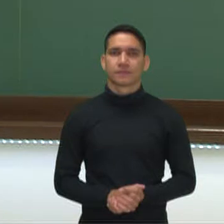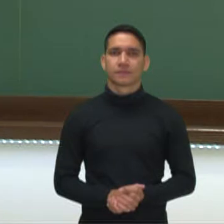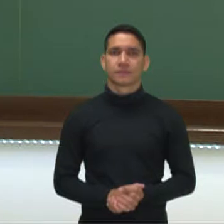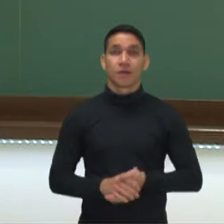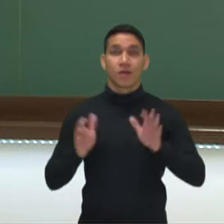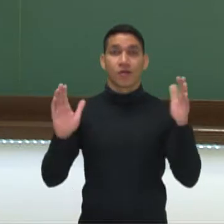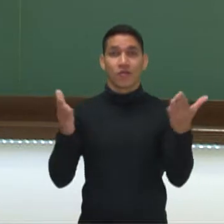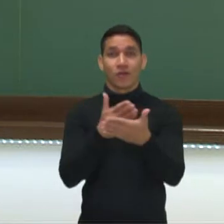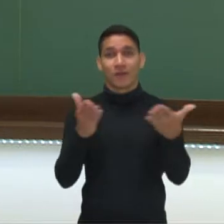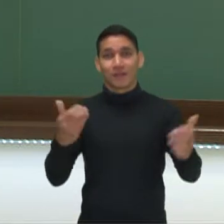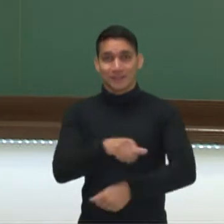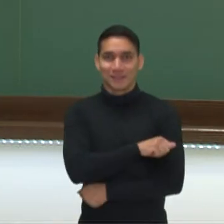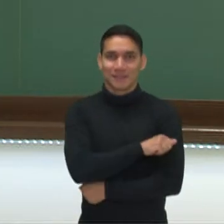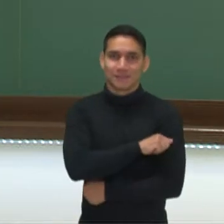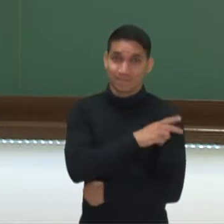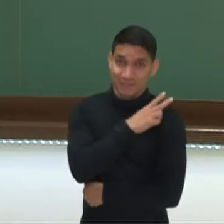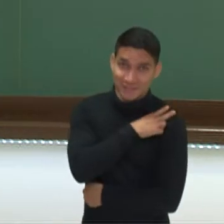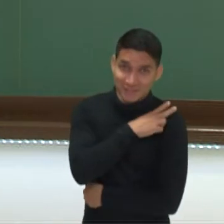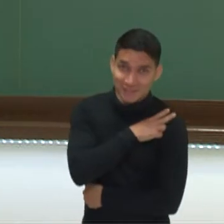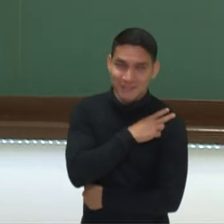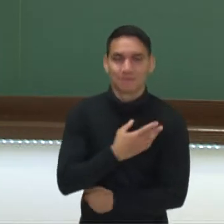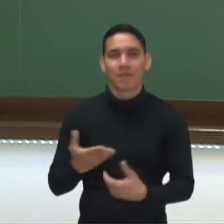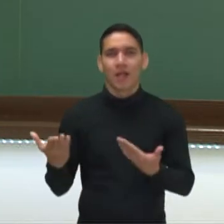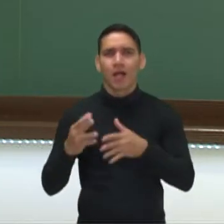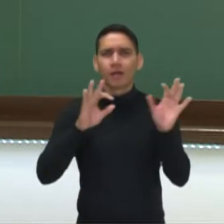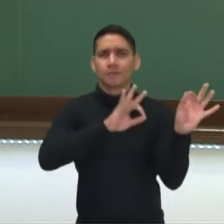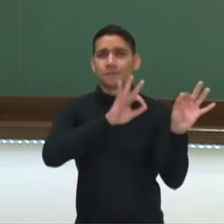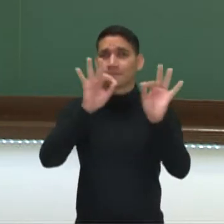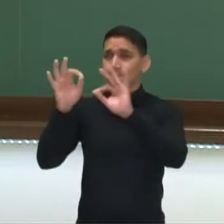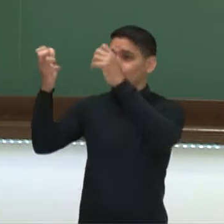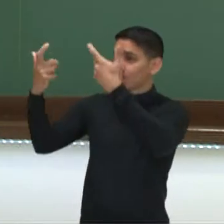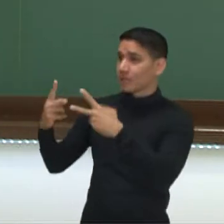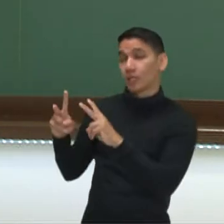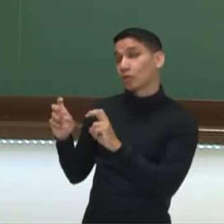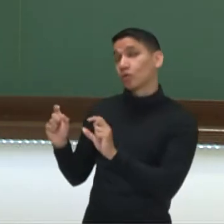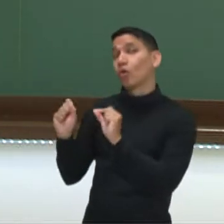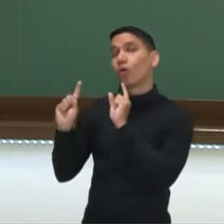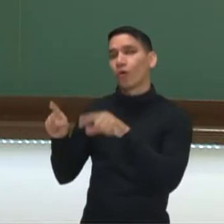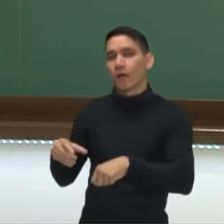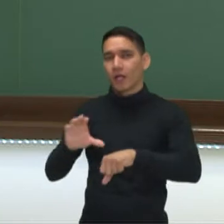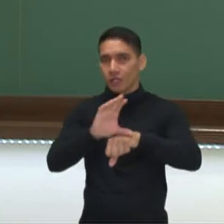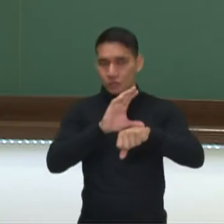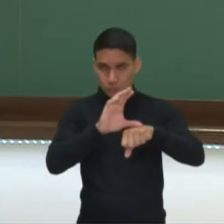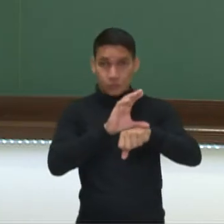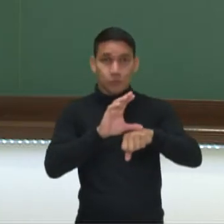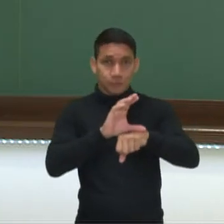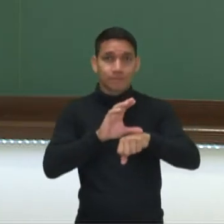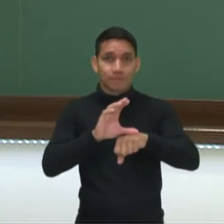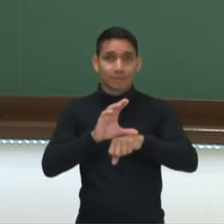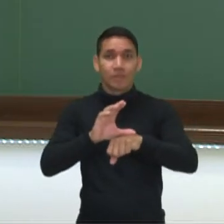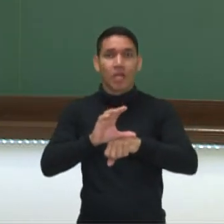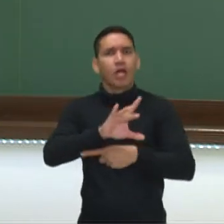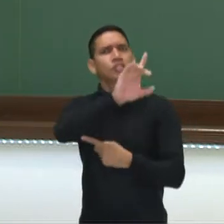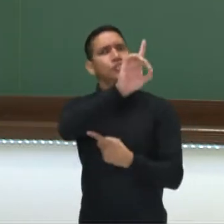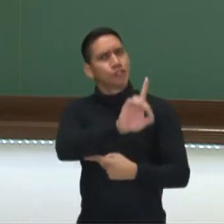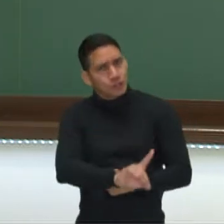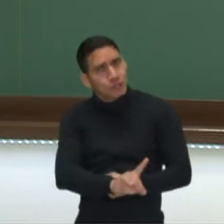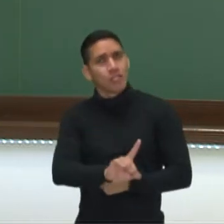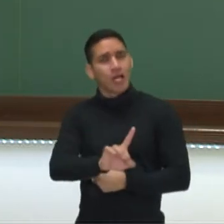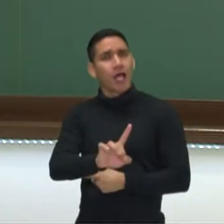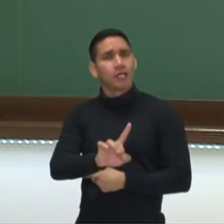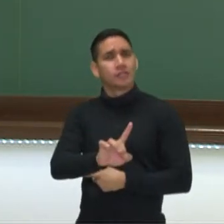Olá, estudantes da segunda série. Neste vídeo vamos falar sobre Constituição Federal, direito à